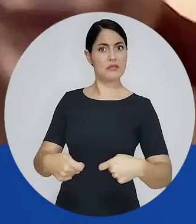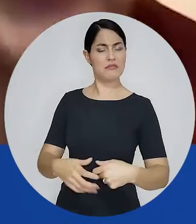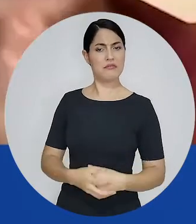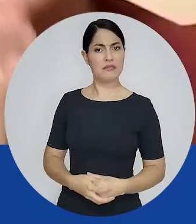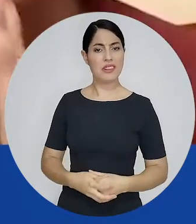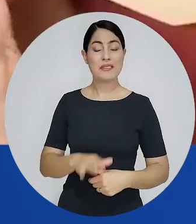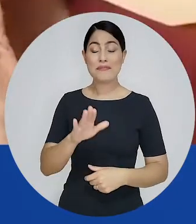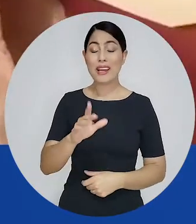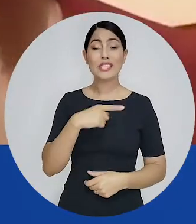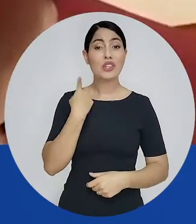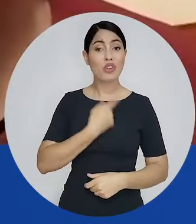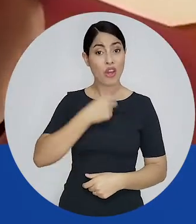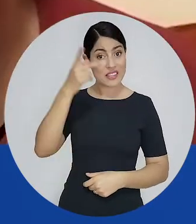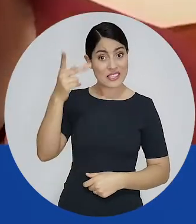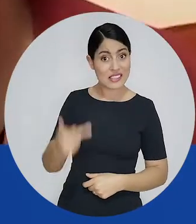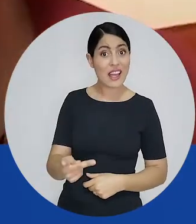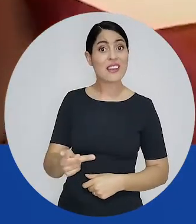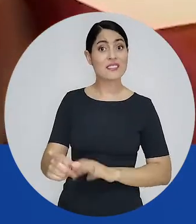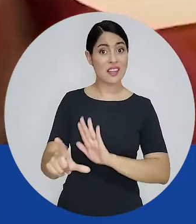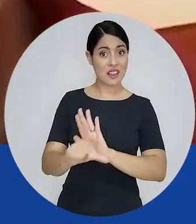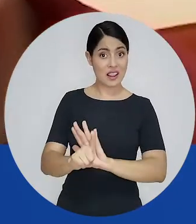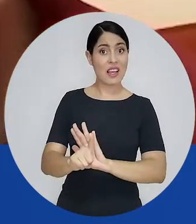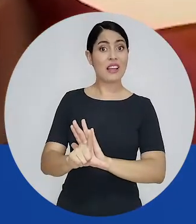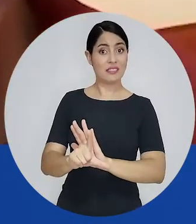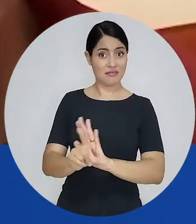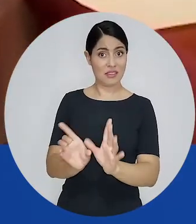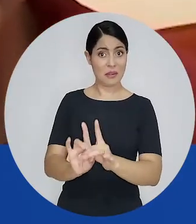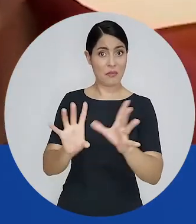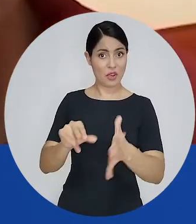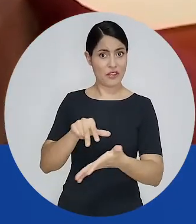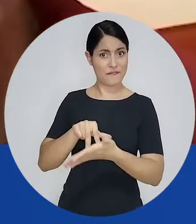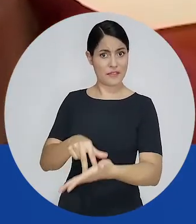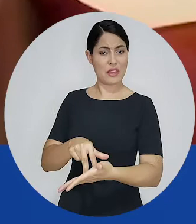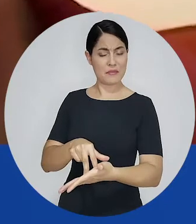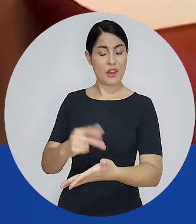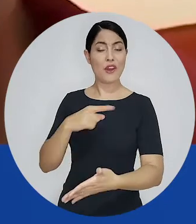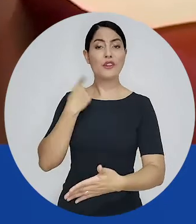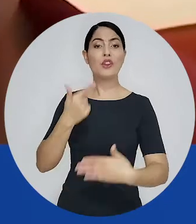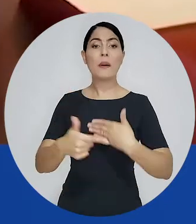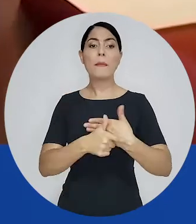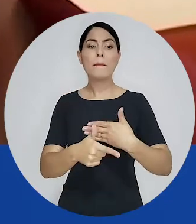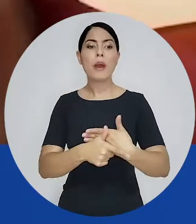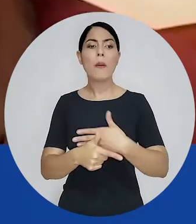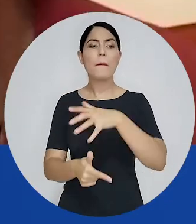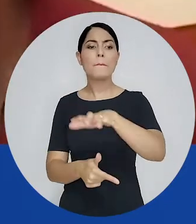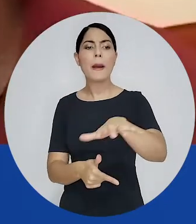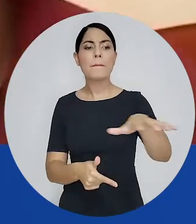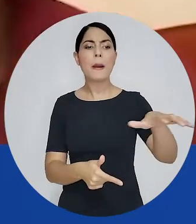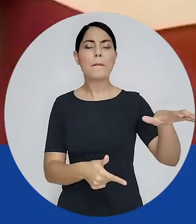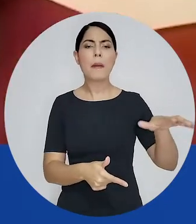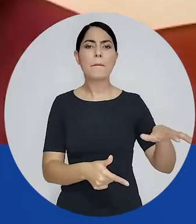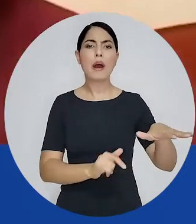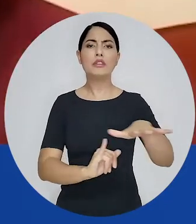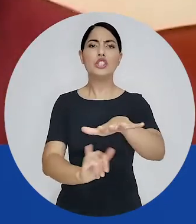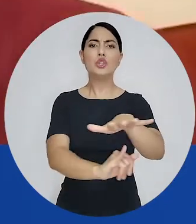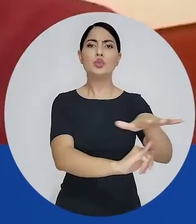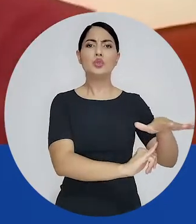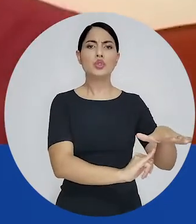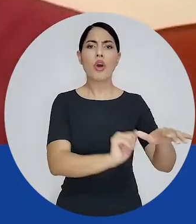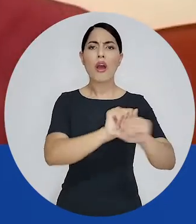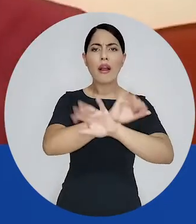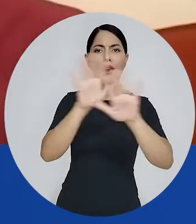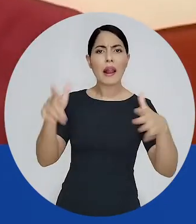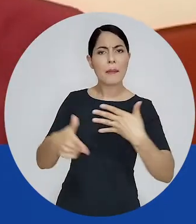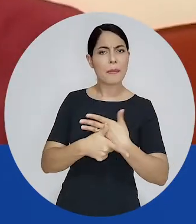sólida, nós vamos ter também de ter um papel muito claro para todas as instituições,